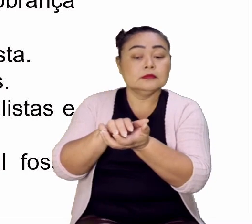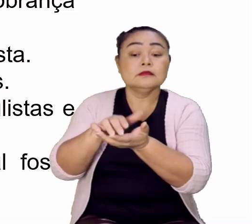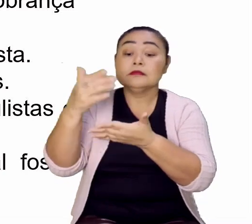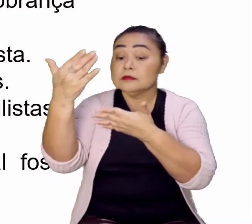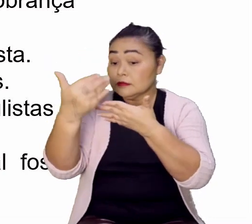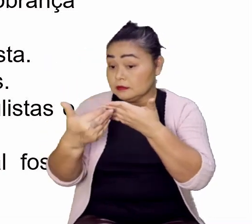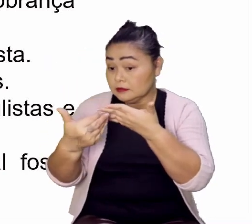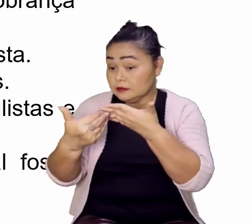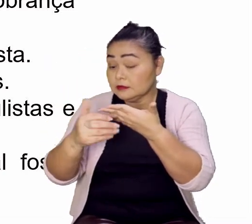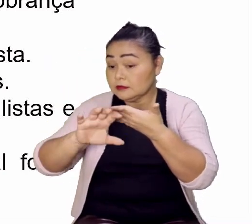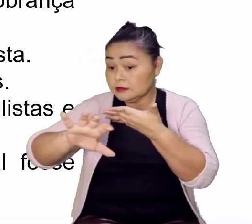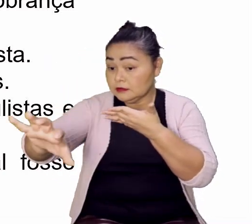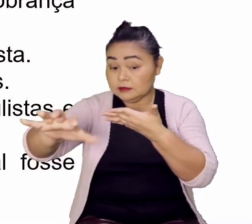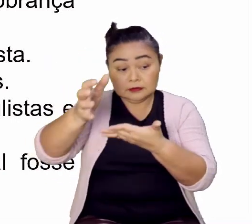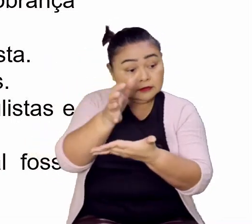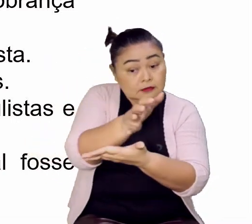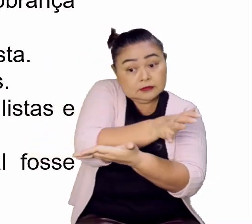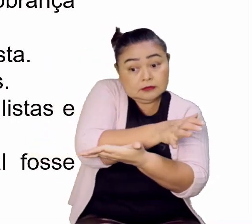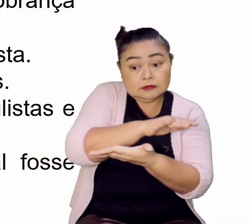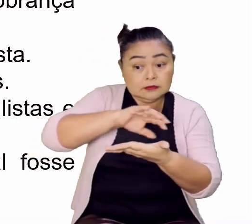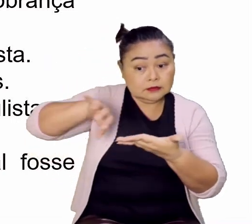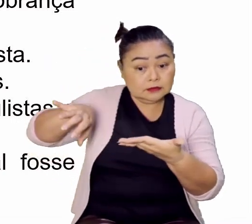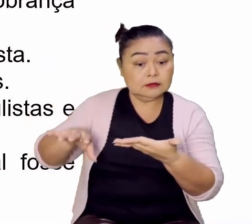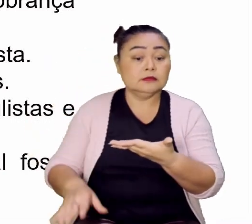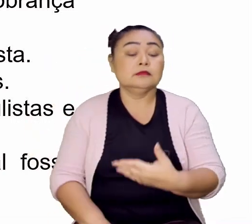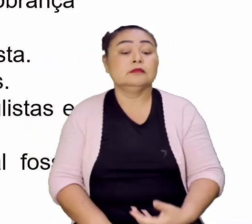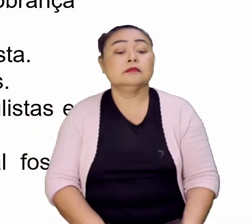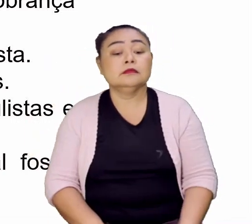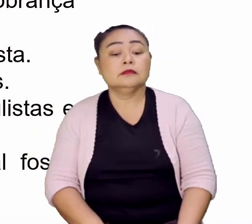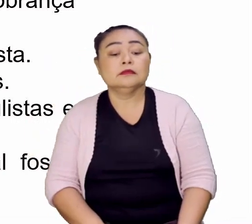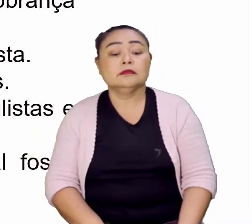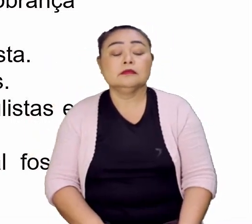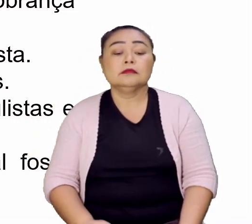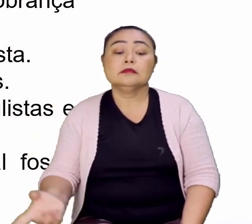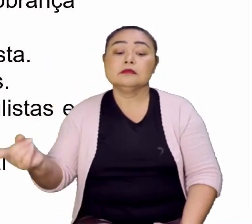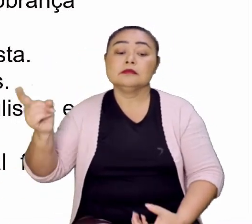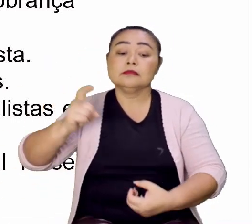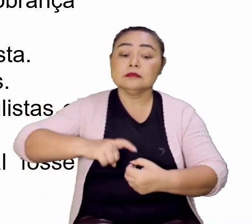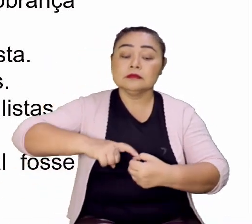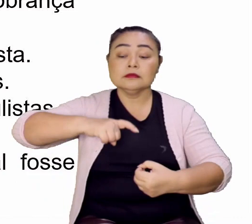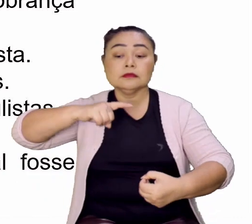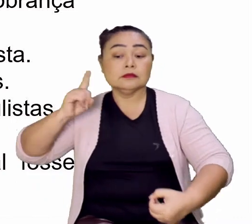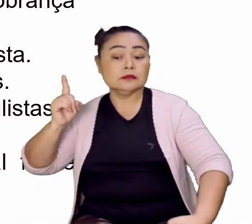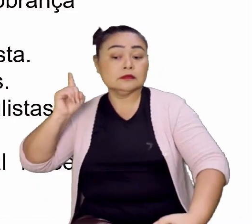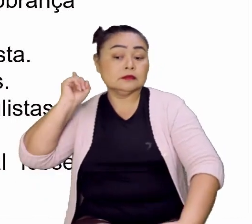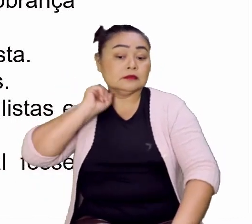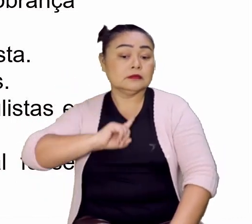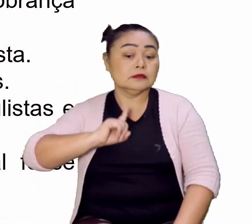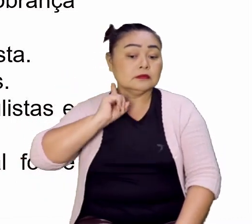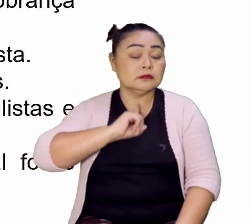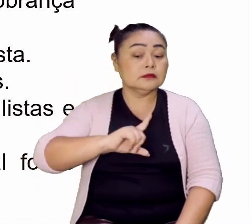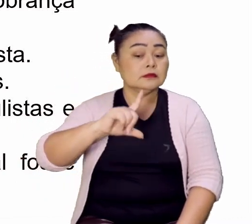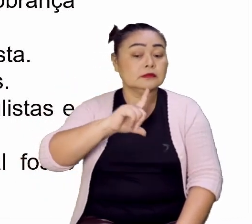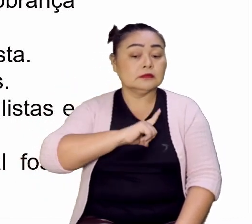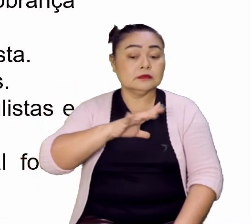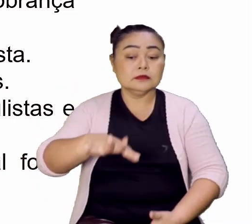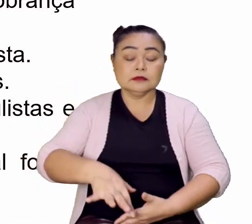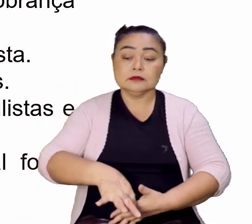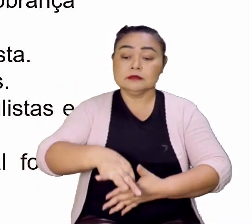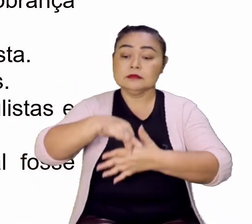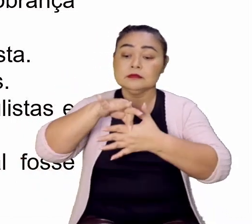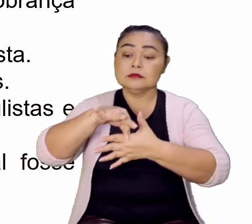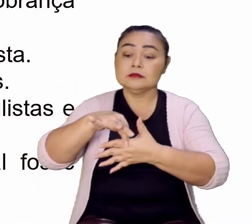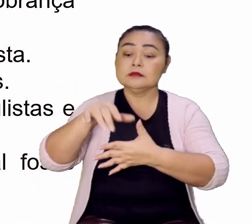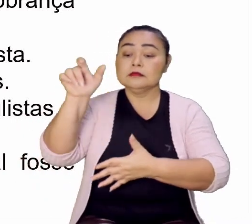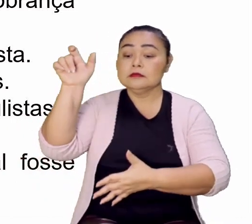que tinha caráter separatista. C, inconfidência mineira, que tinha como